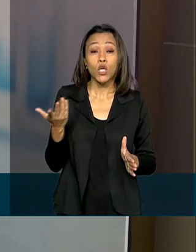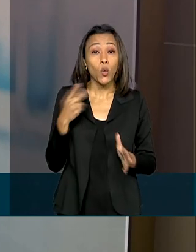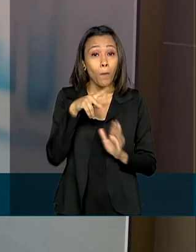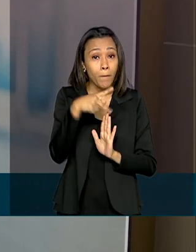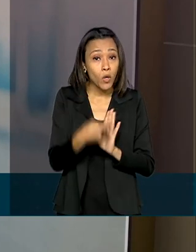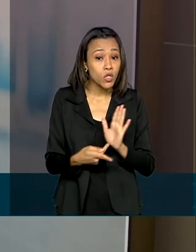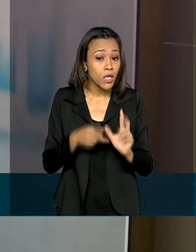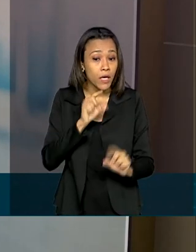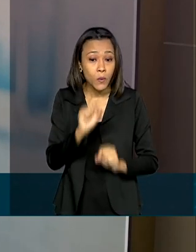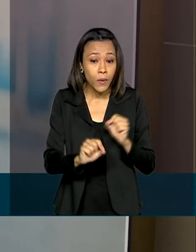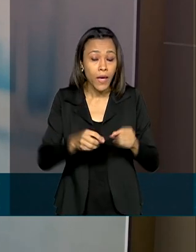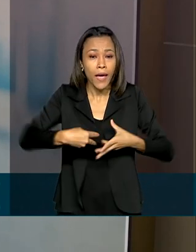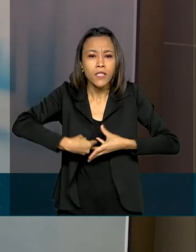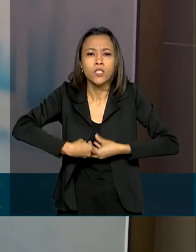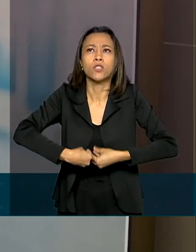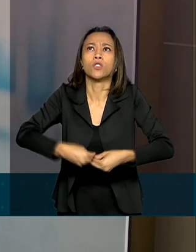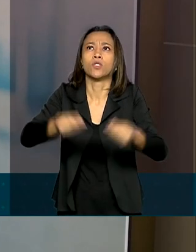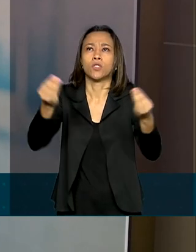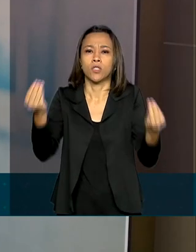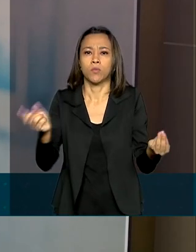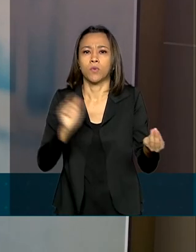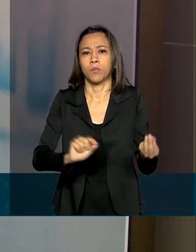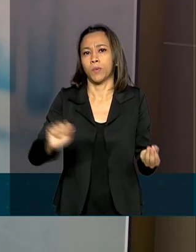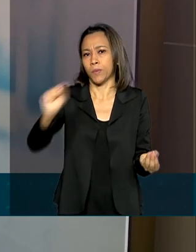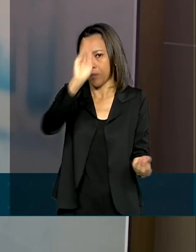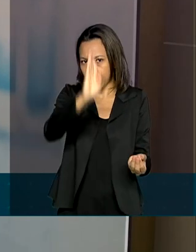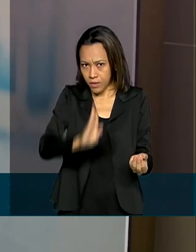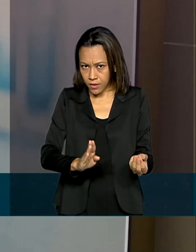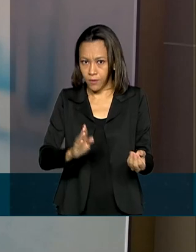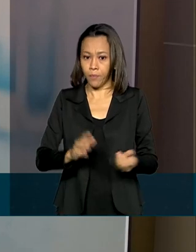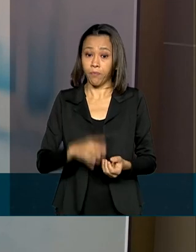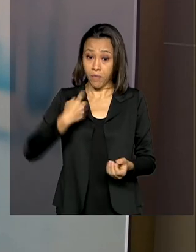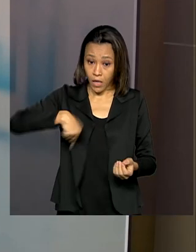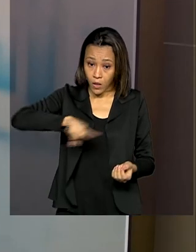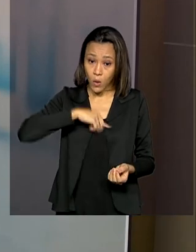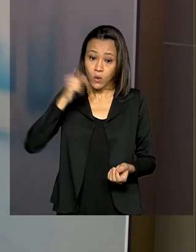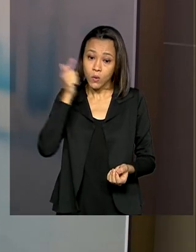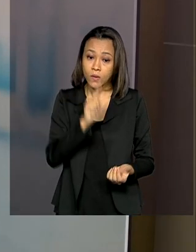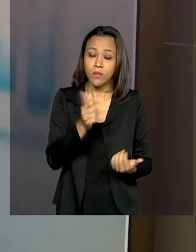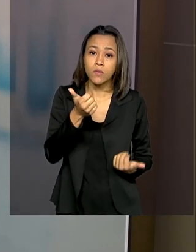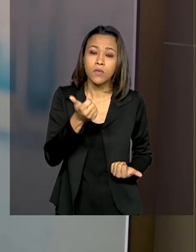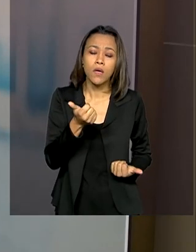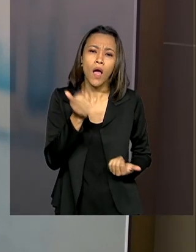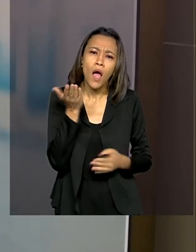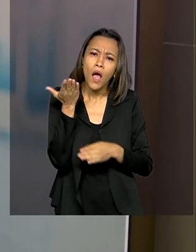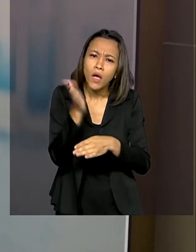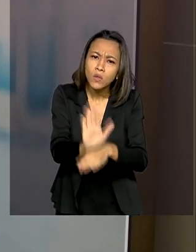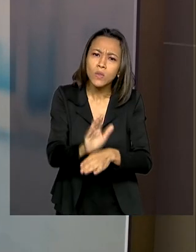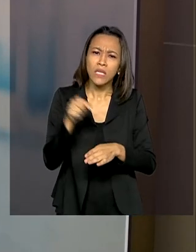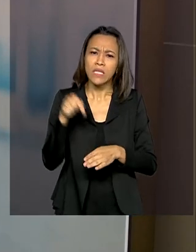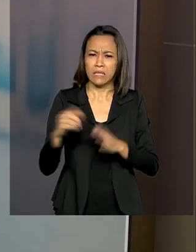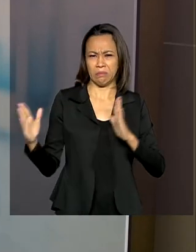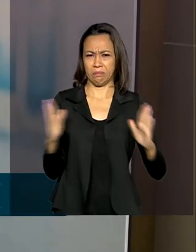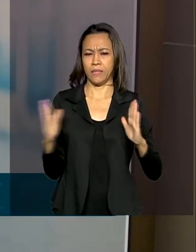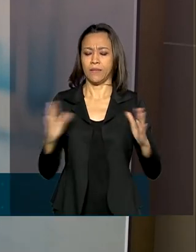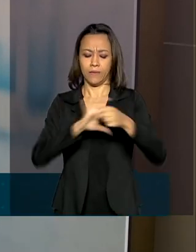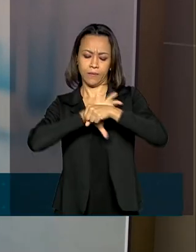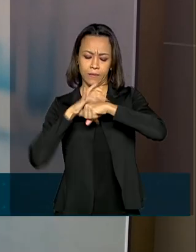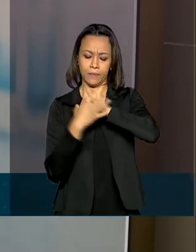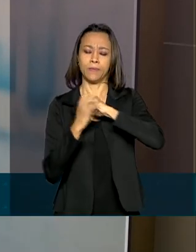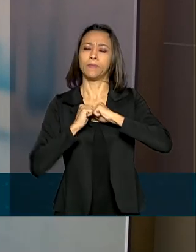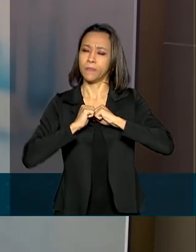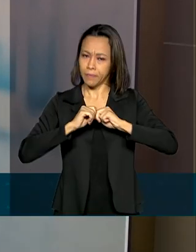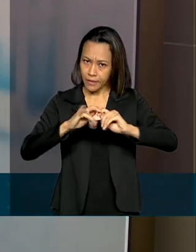isso no território nacional, onde a gente possa ajudar nesse momento de crise e de pandemia, disponibilizando